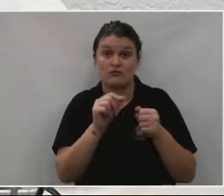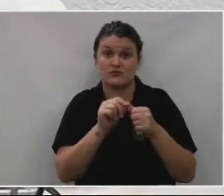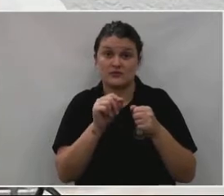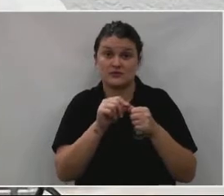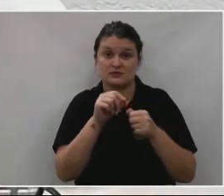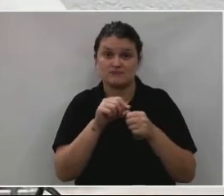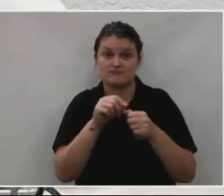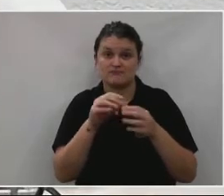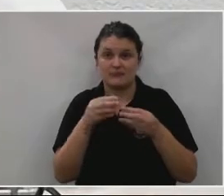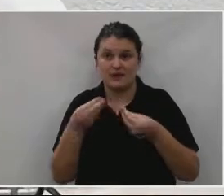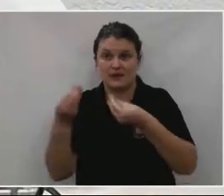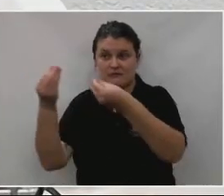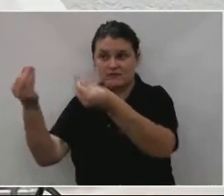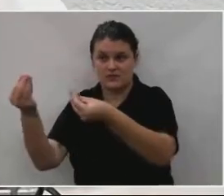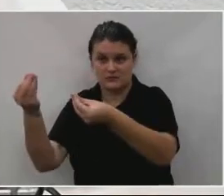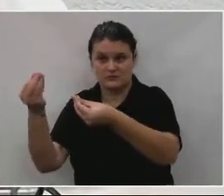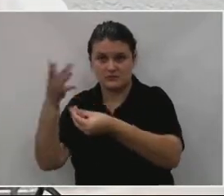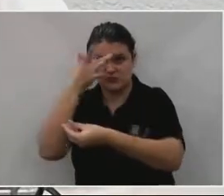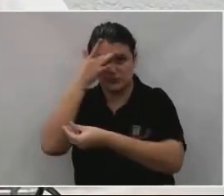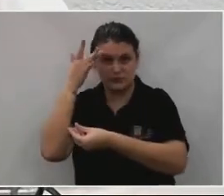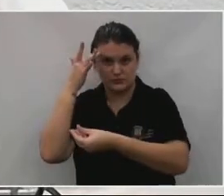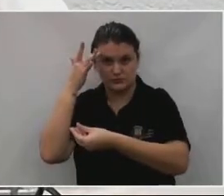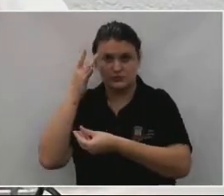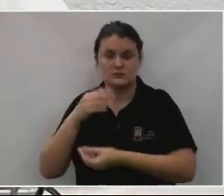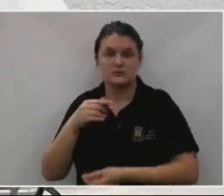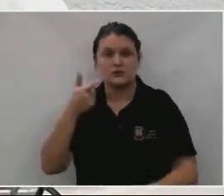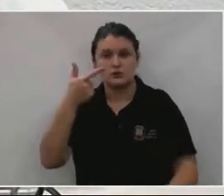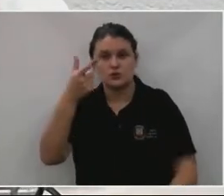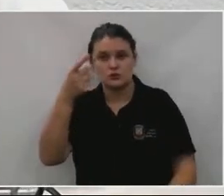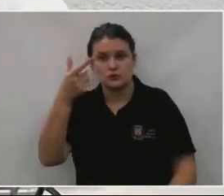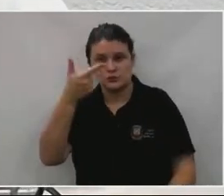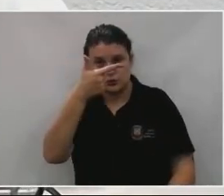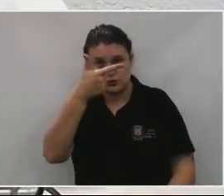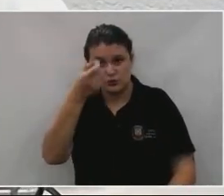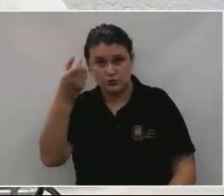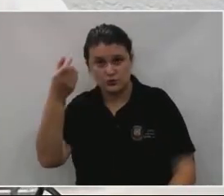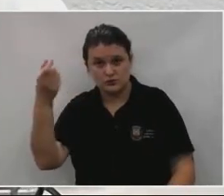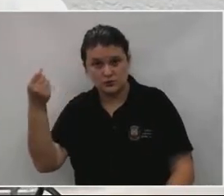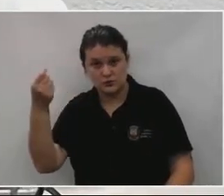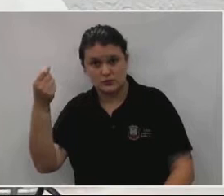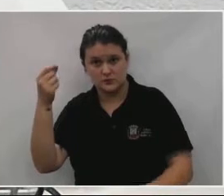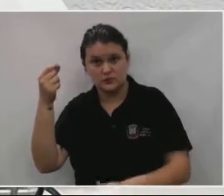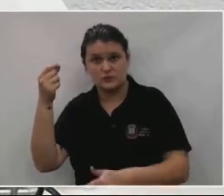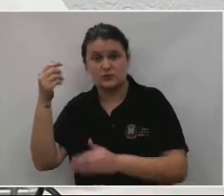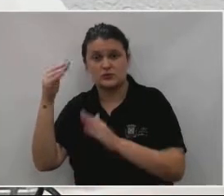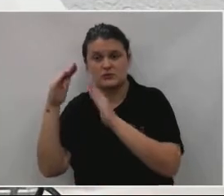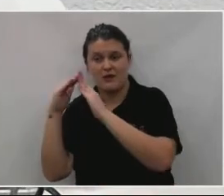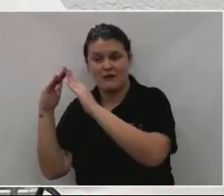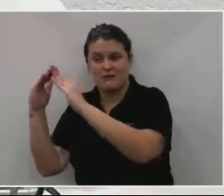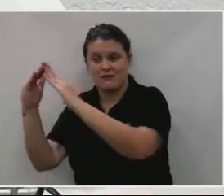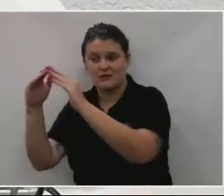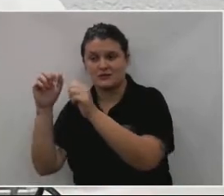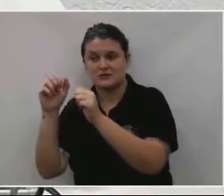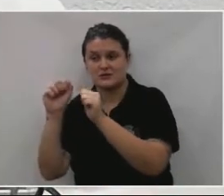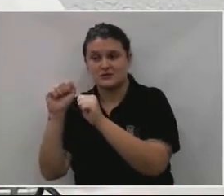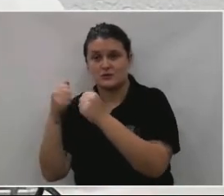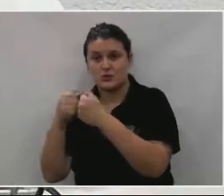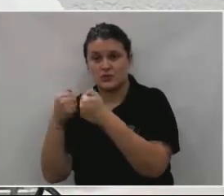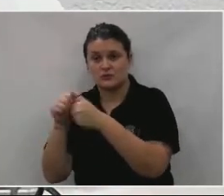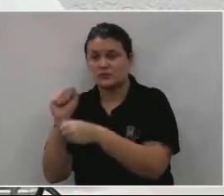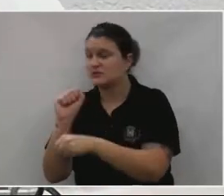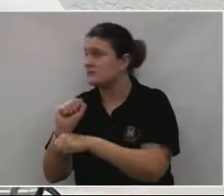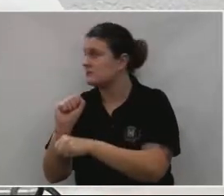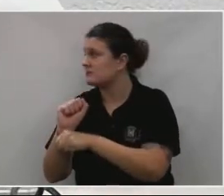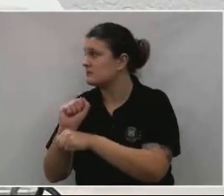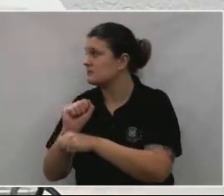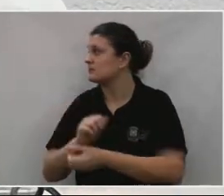atendimento até eles. 200 abrigos de passageiros vão ser instalados por parte